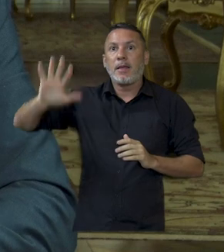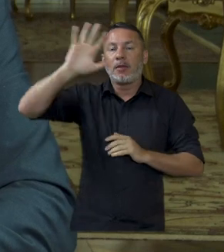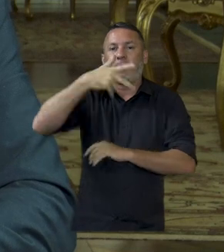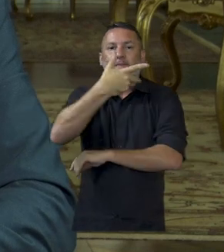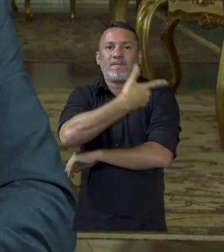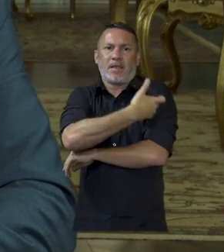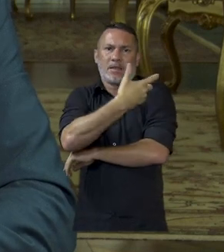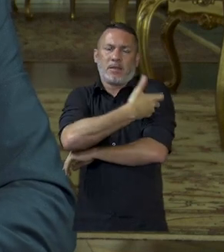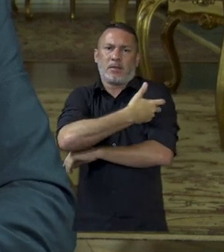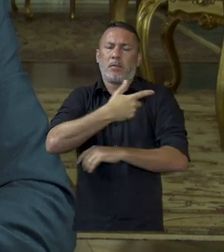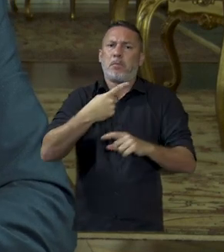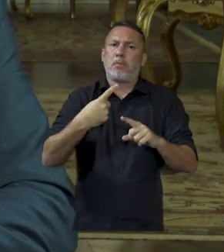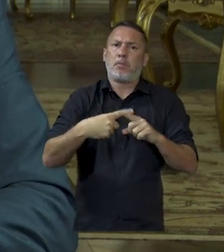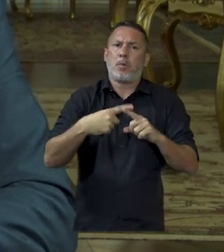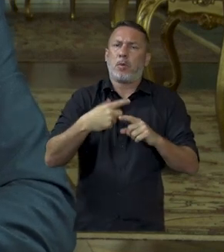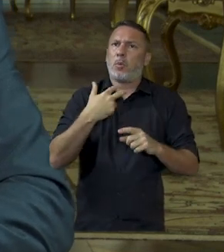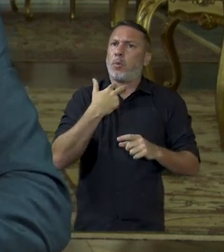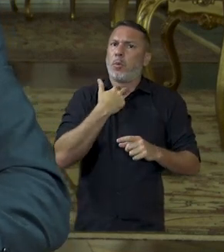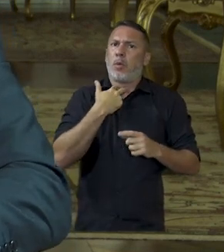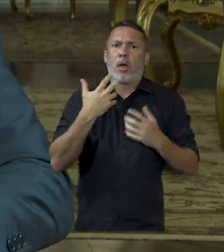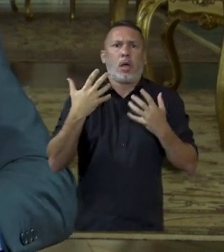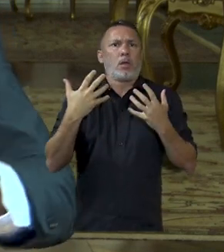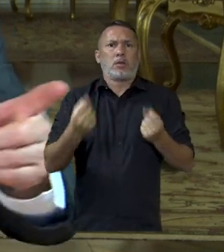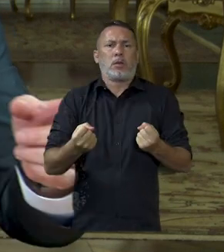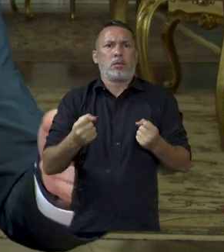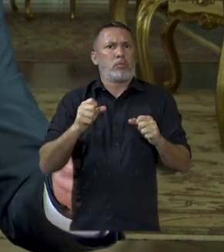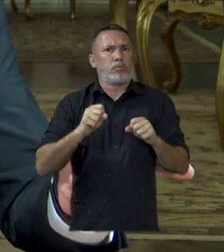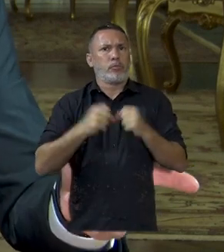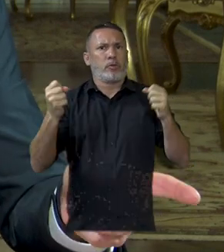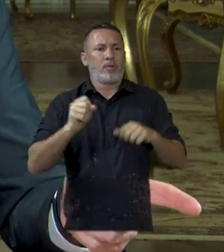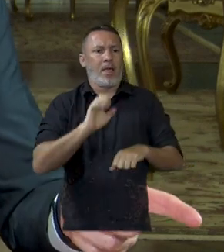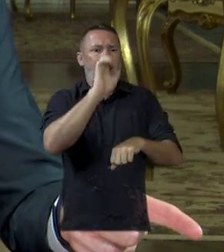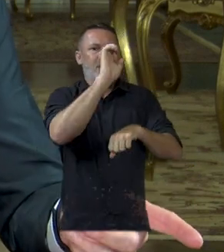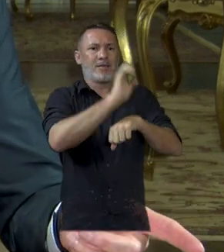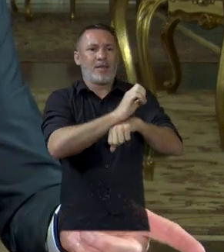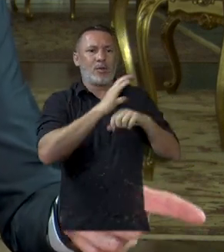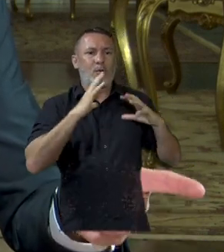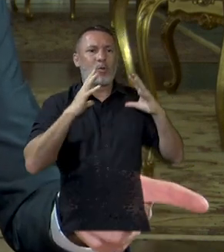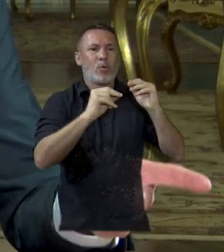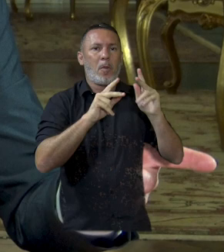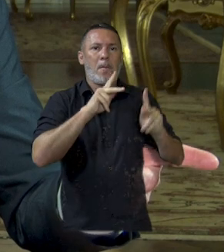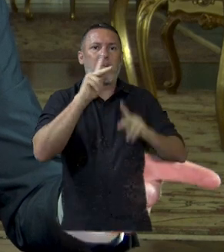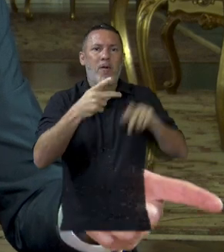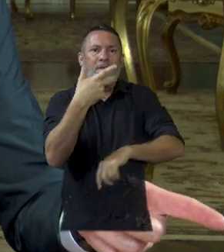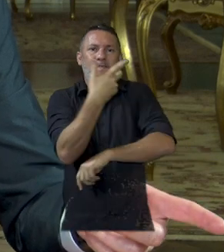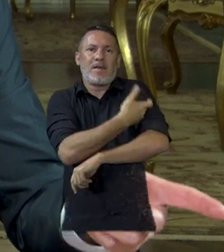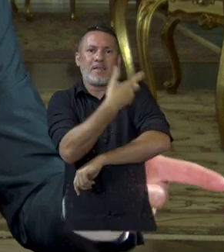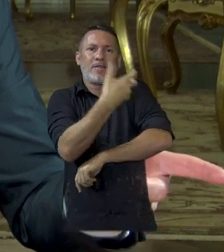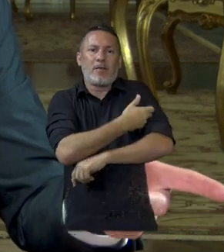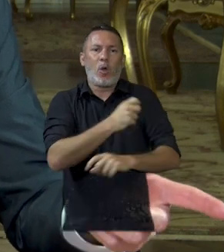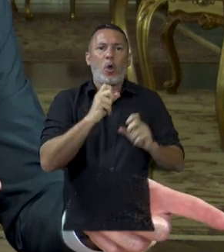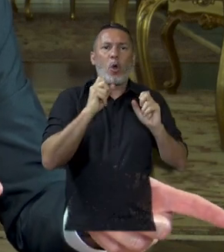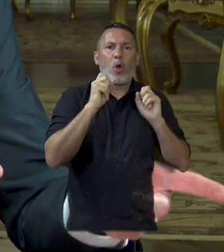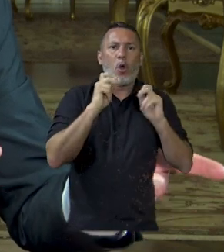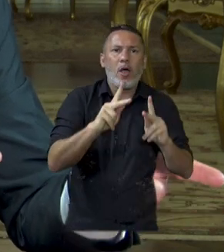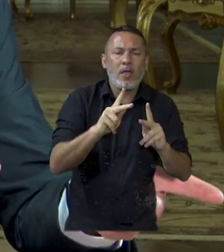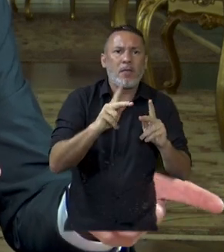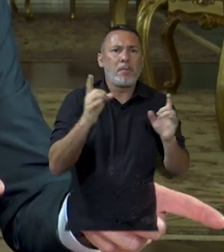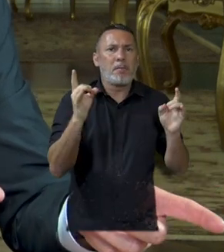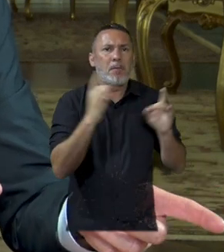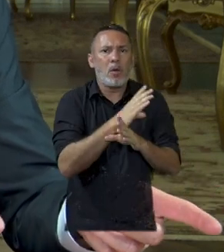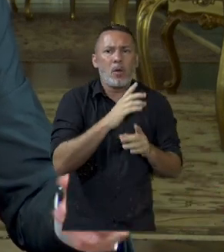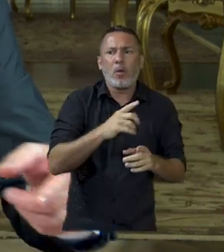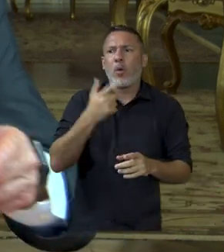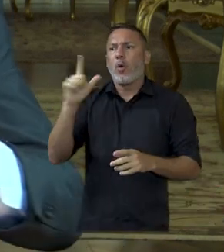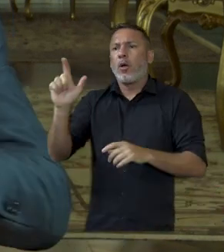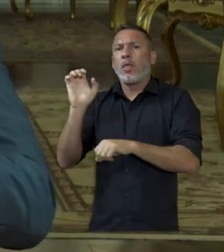Imunização, porque é inaceitável que um estado possa ter sua população vacinada, acesso